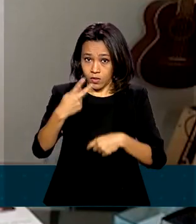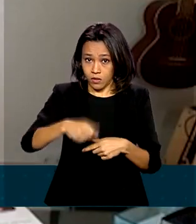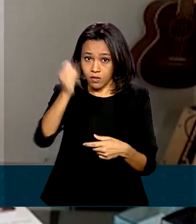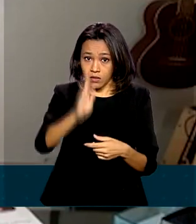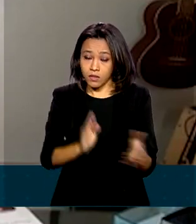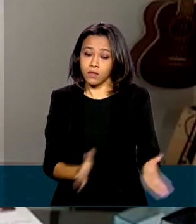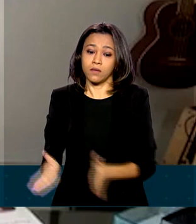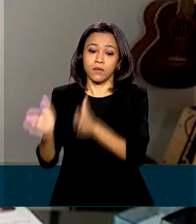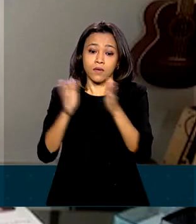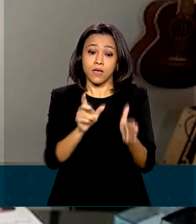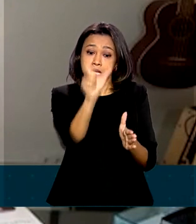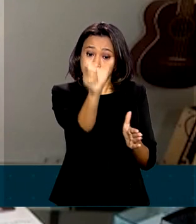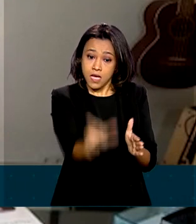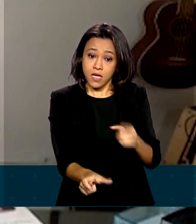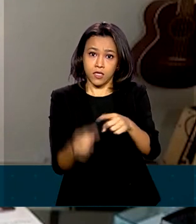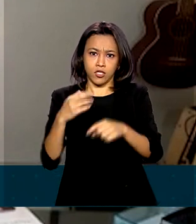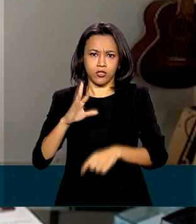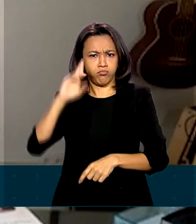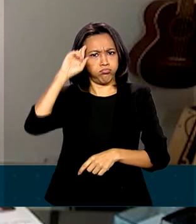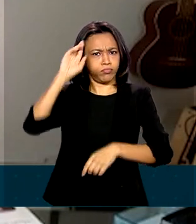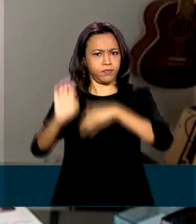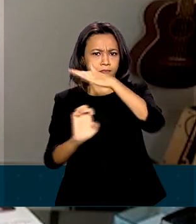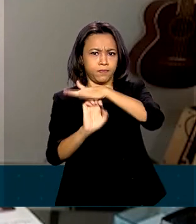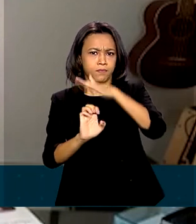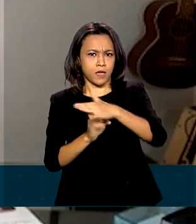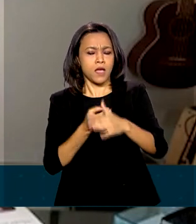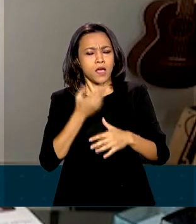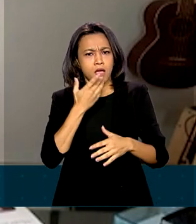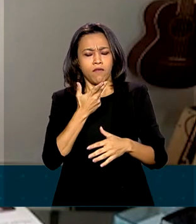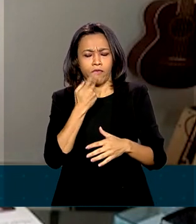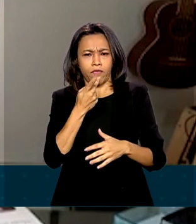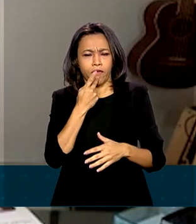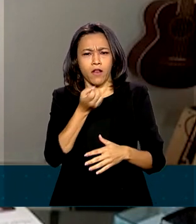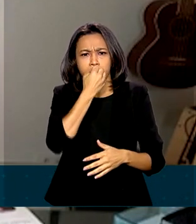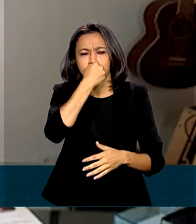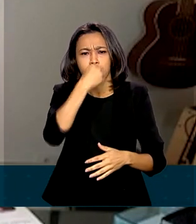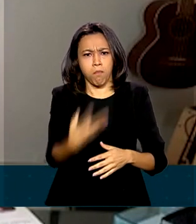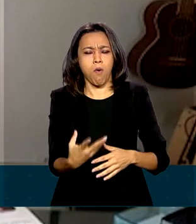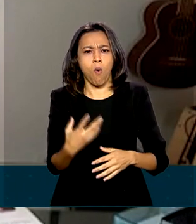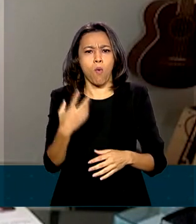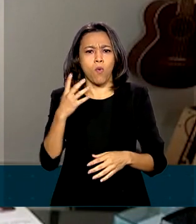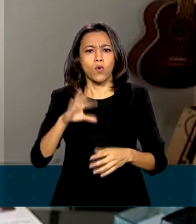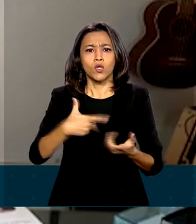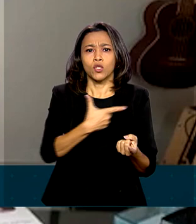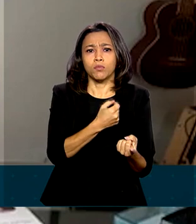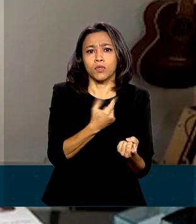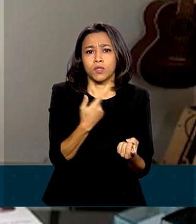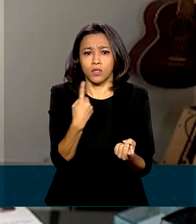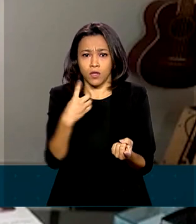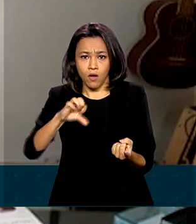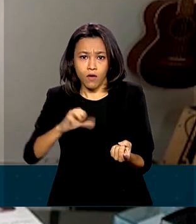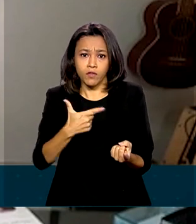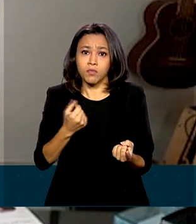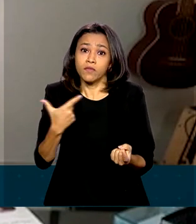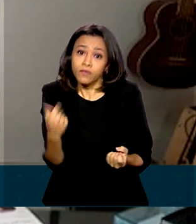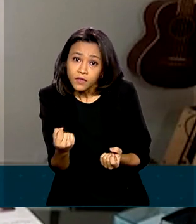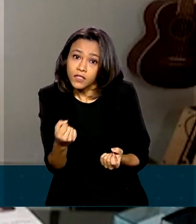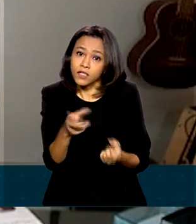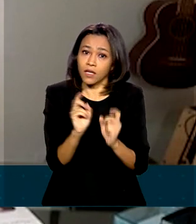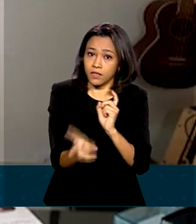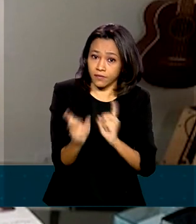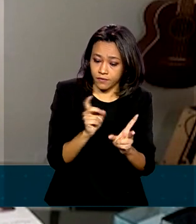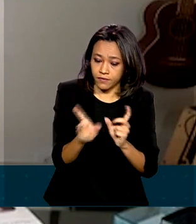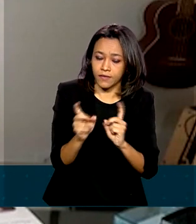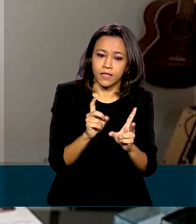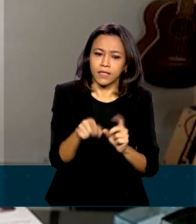empresário do ramo agrícola chama atenção para o bom resultado da safra 2019 e 2020, com destaque nas